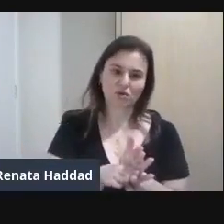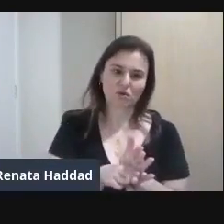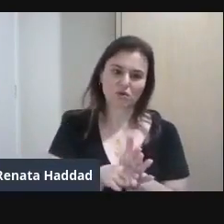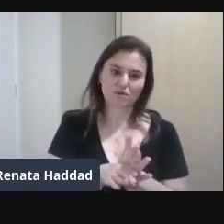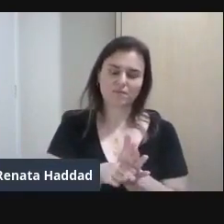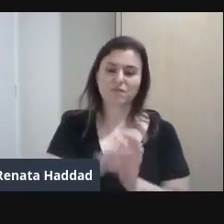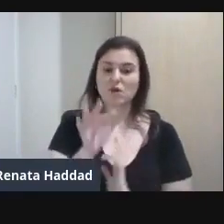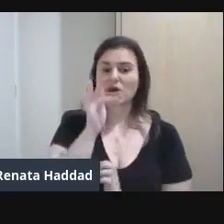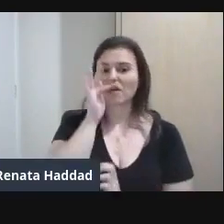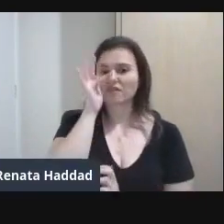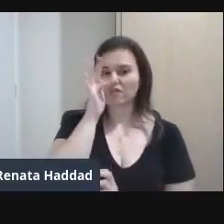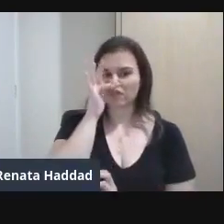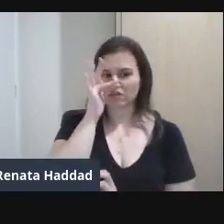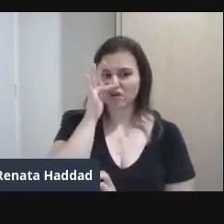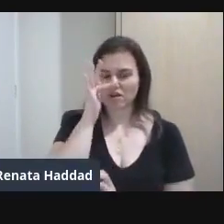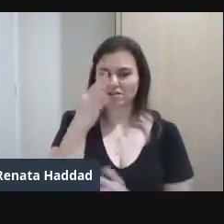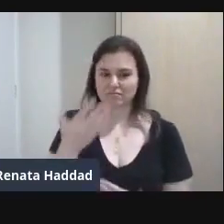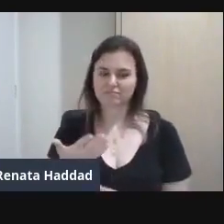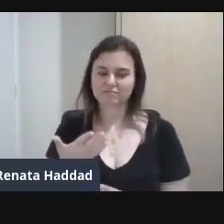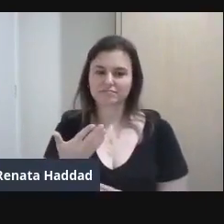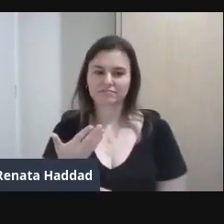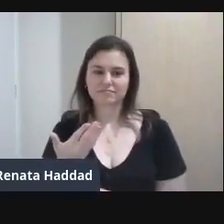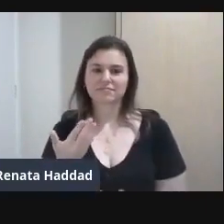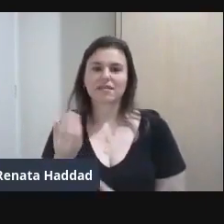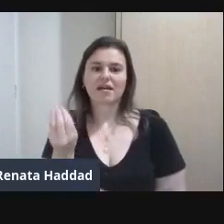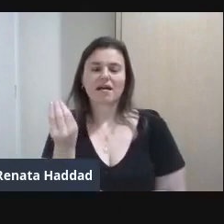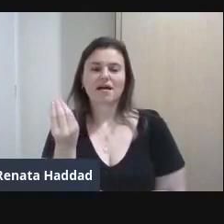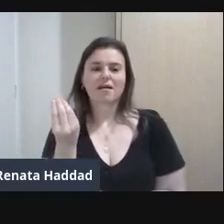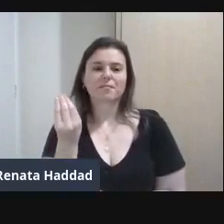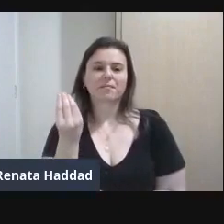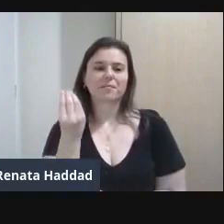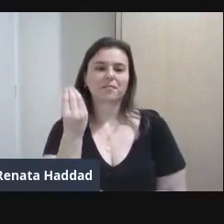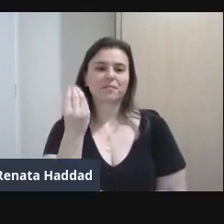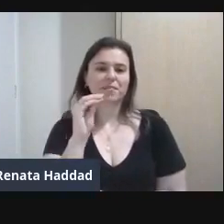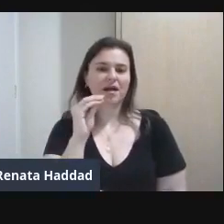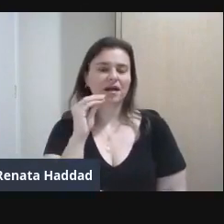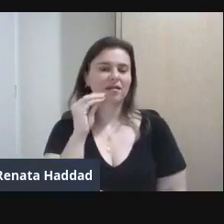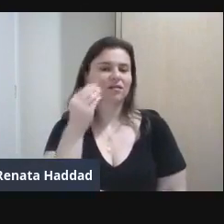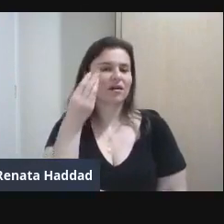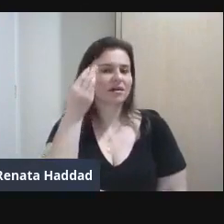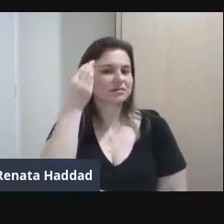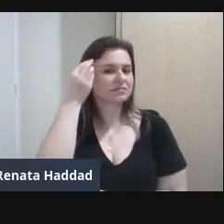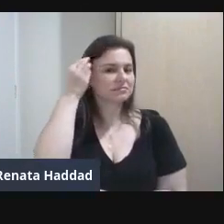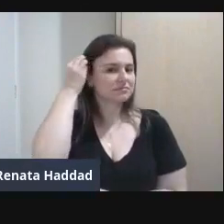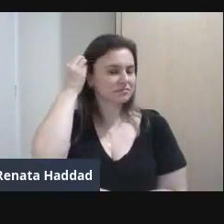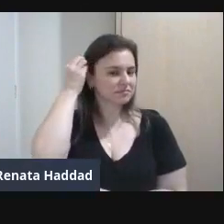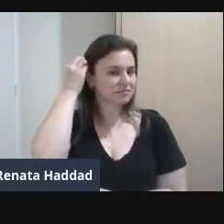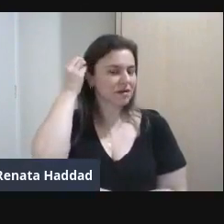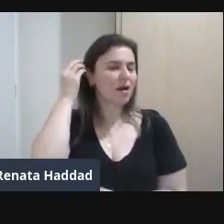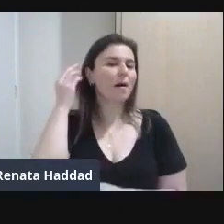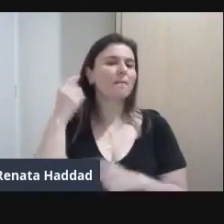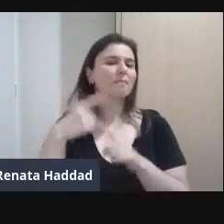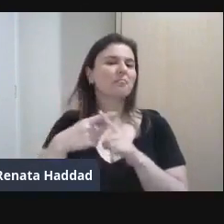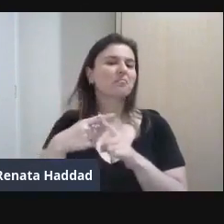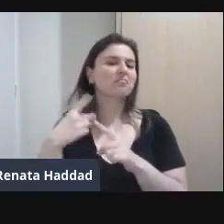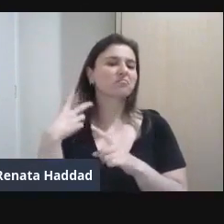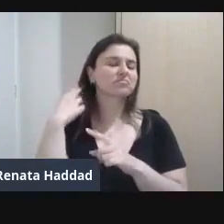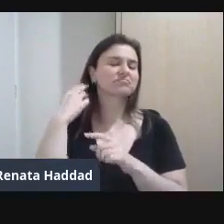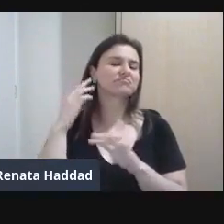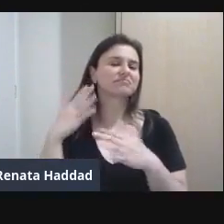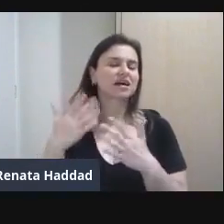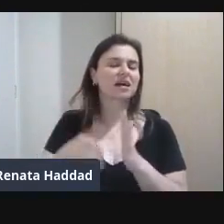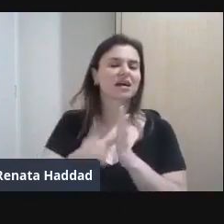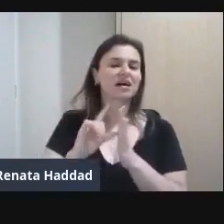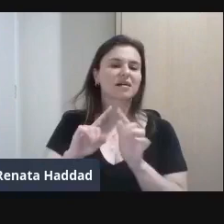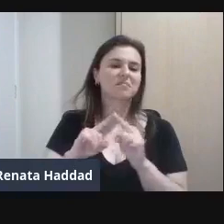flor Para que ela Colocasse No que havia Sobrado Dos cabelos Mas esta Ficou